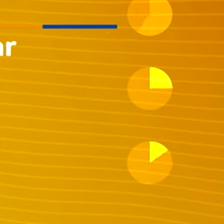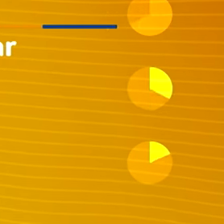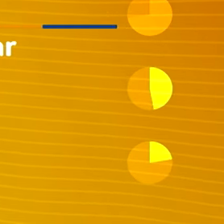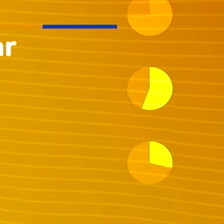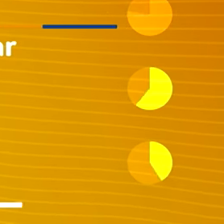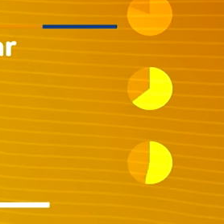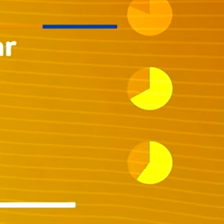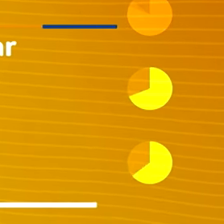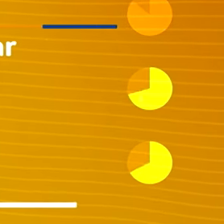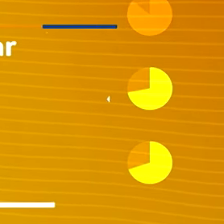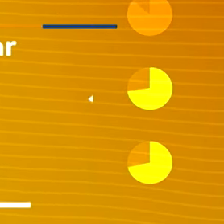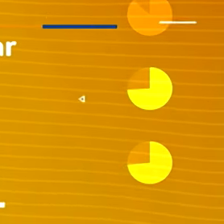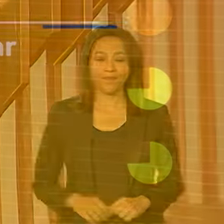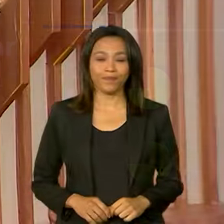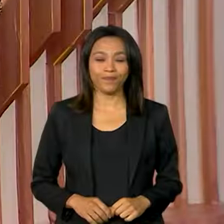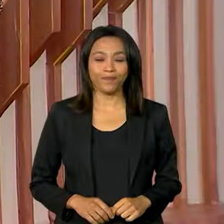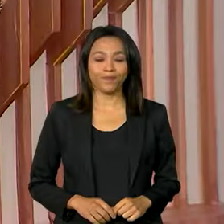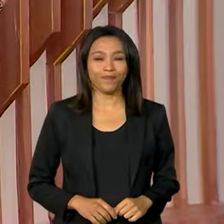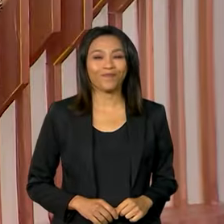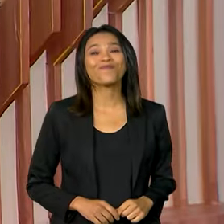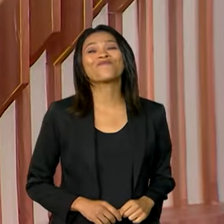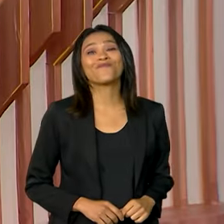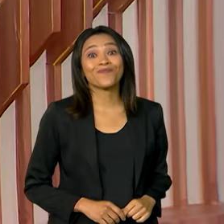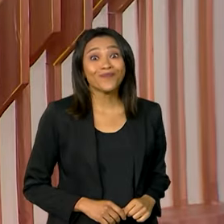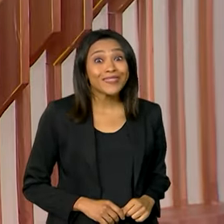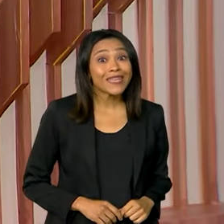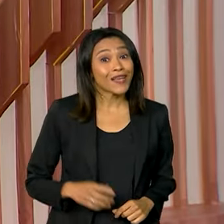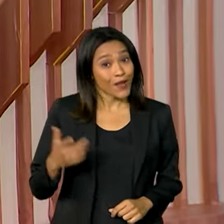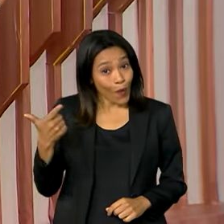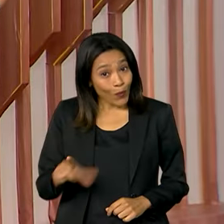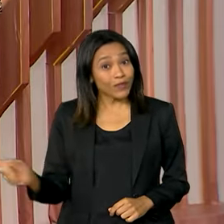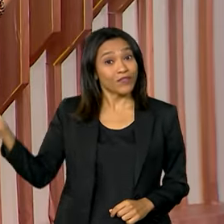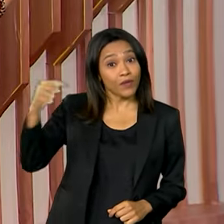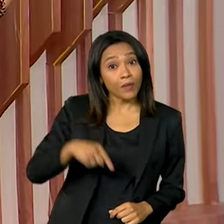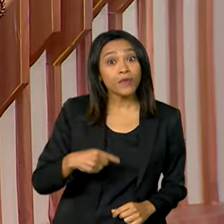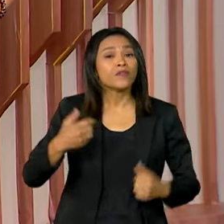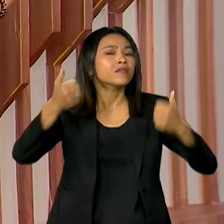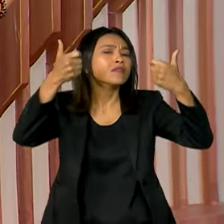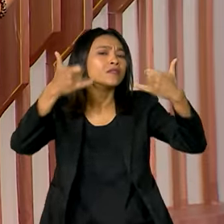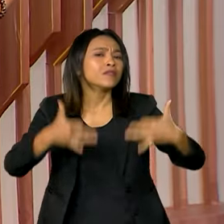já.